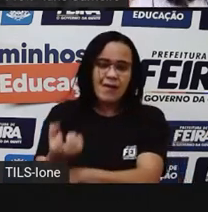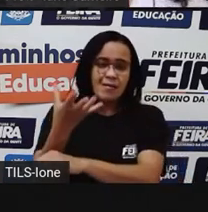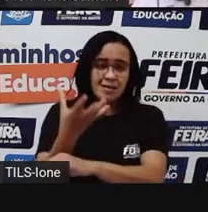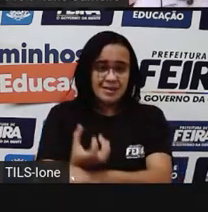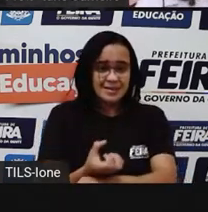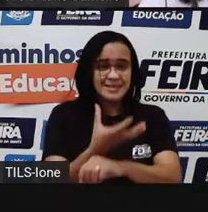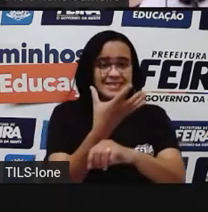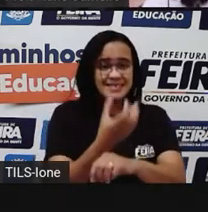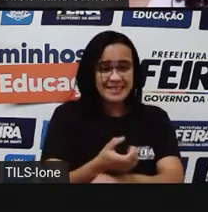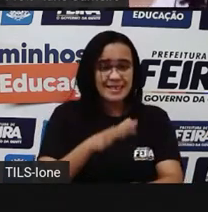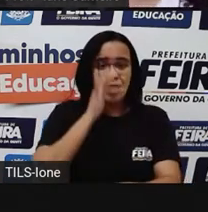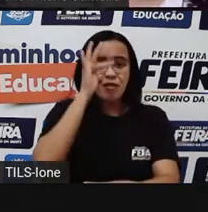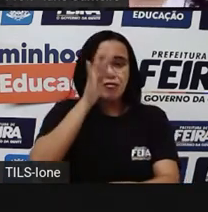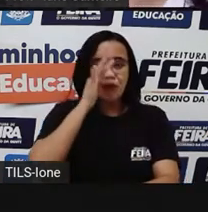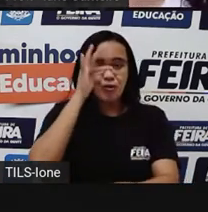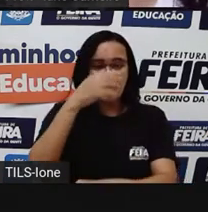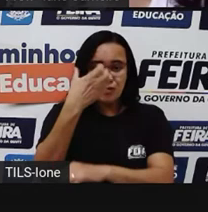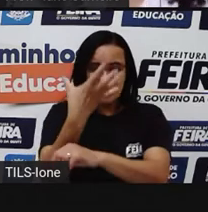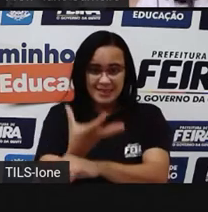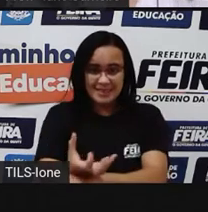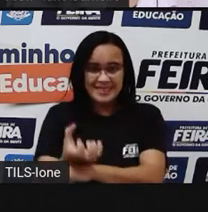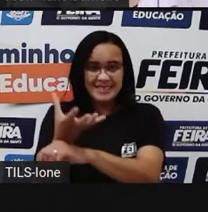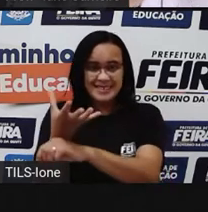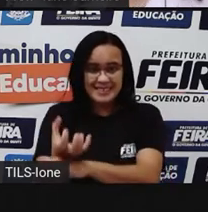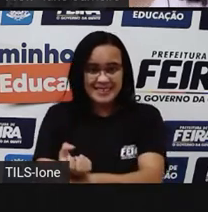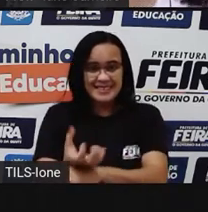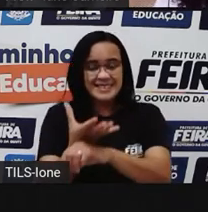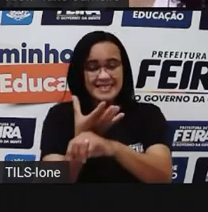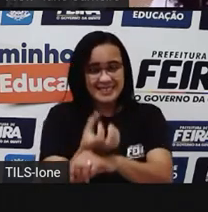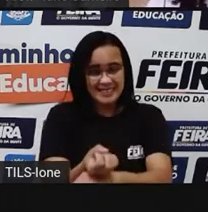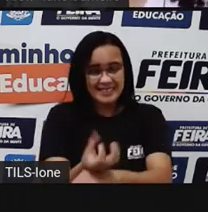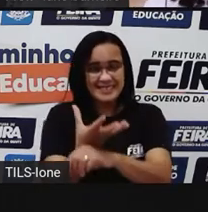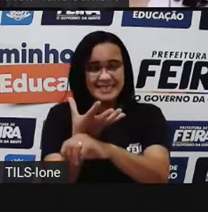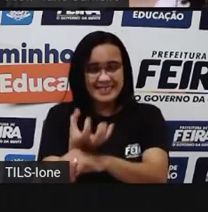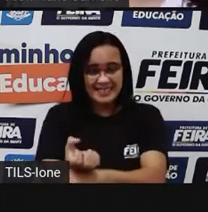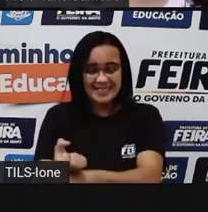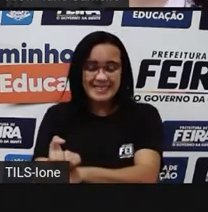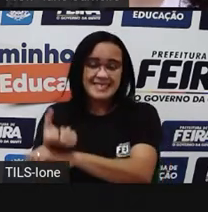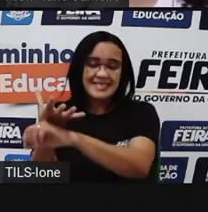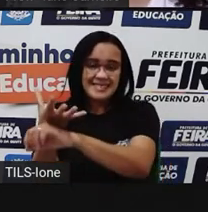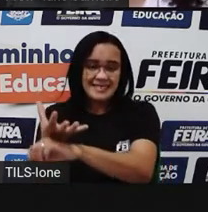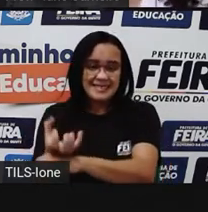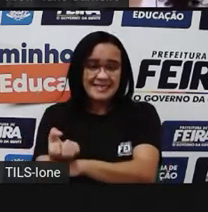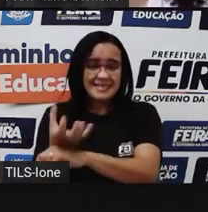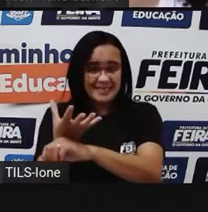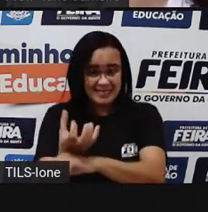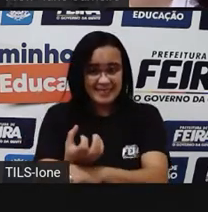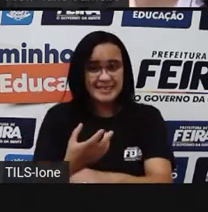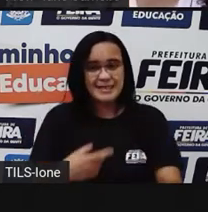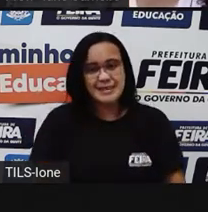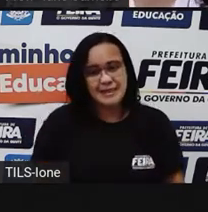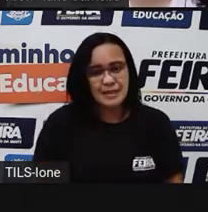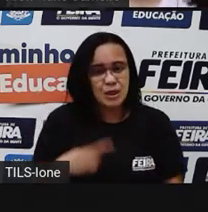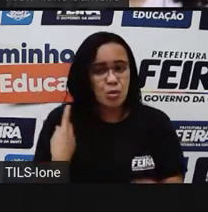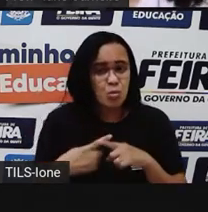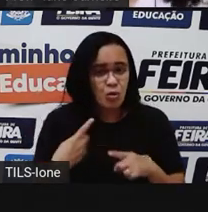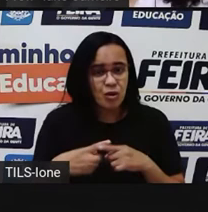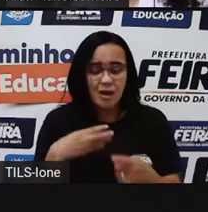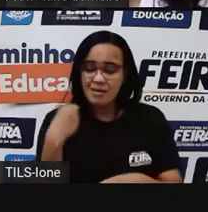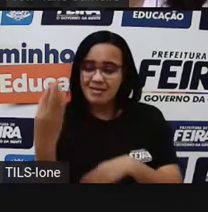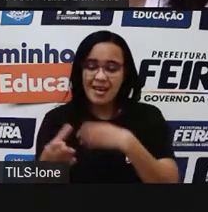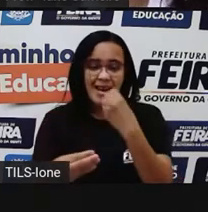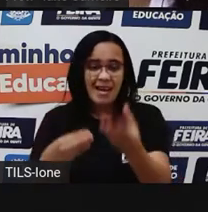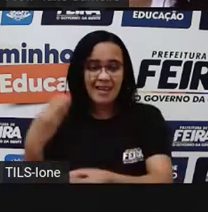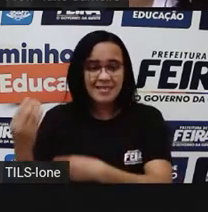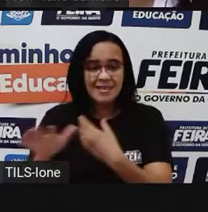Régia, né? Que sai distribuindo flores para todos os animais e seus amigos. É uma indiazinha. E